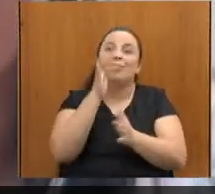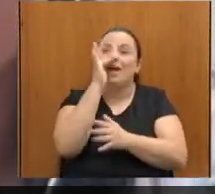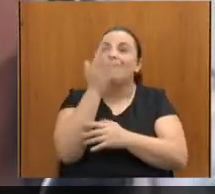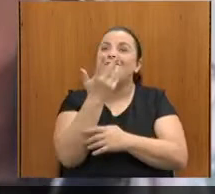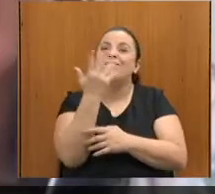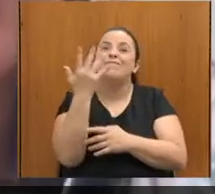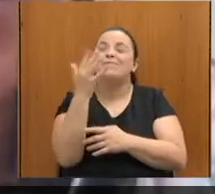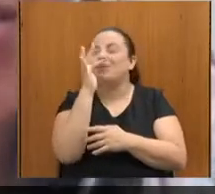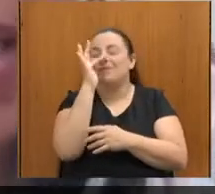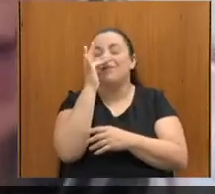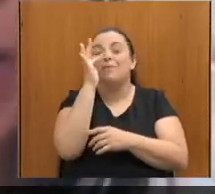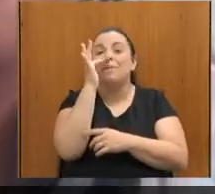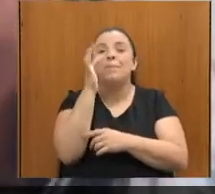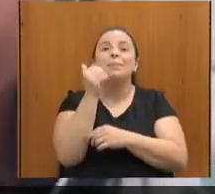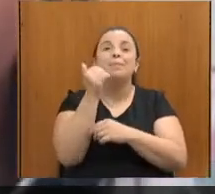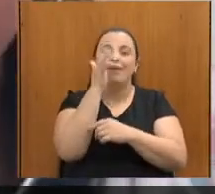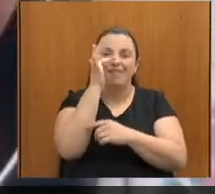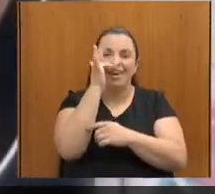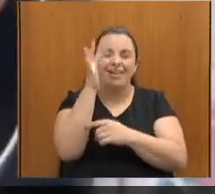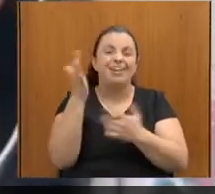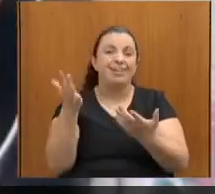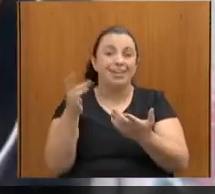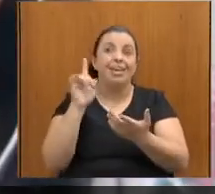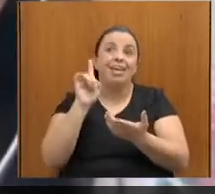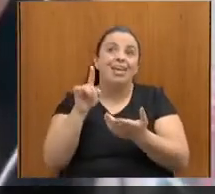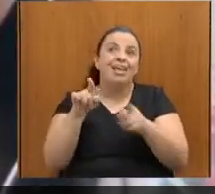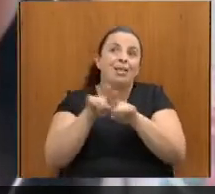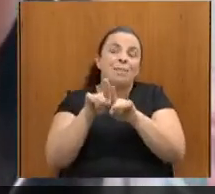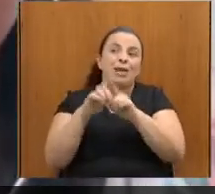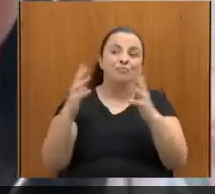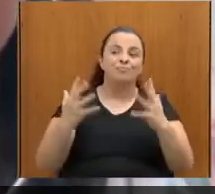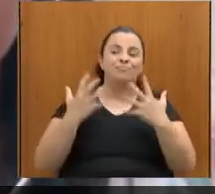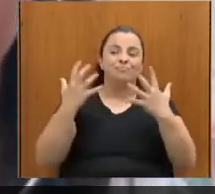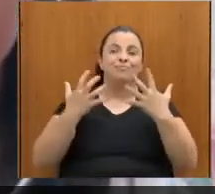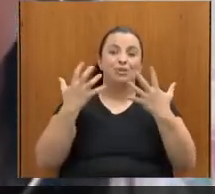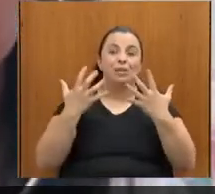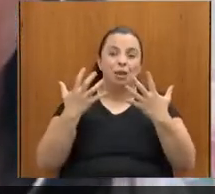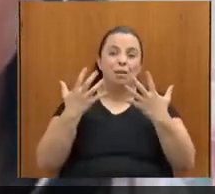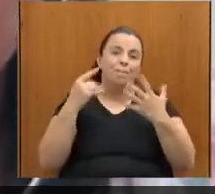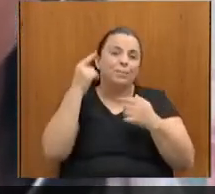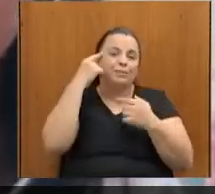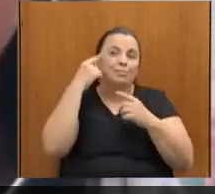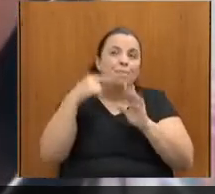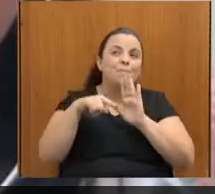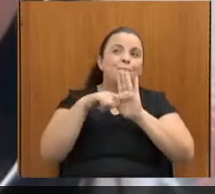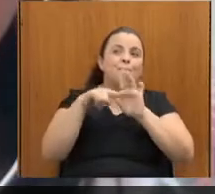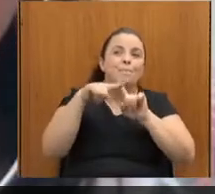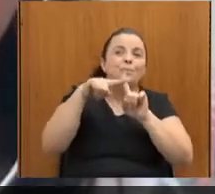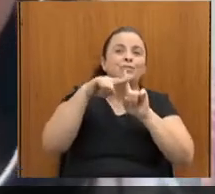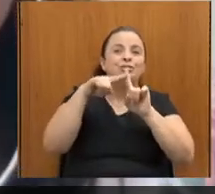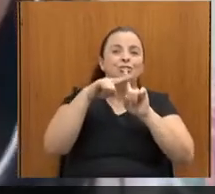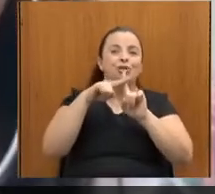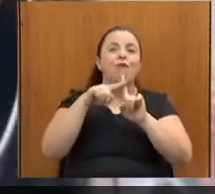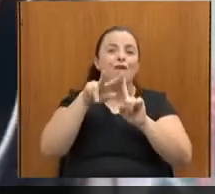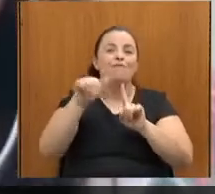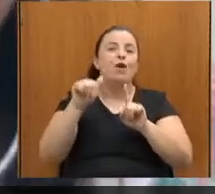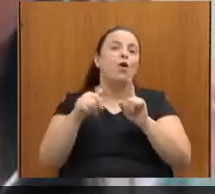as nossas tantas expectativas. Quero deixar um abraço aqui, presidente saudoso, a